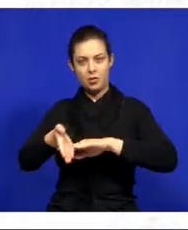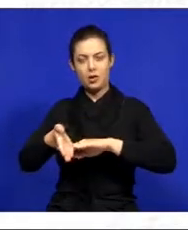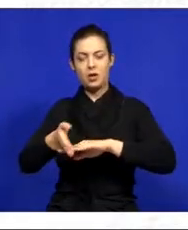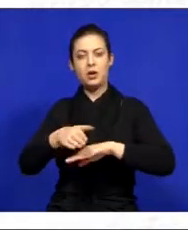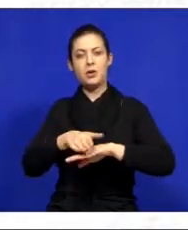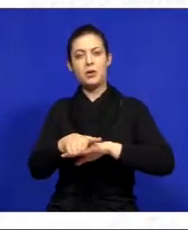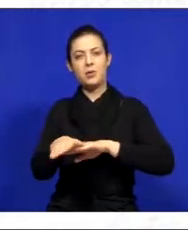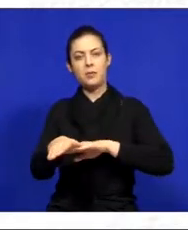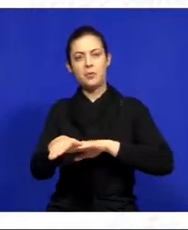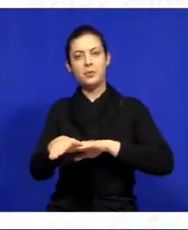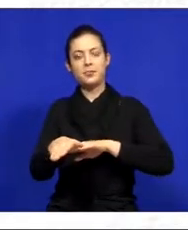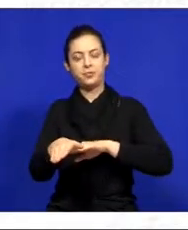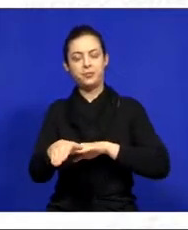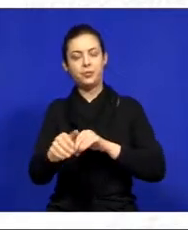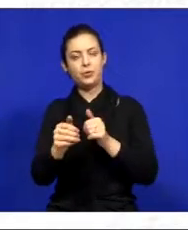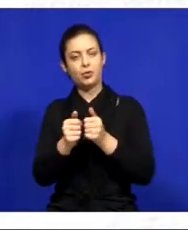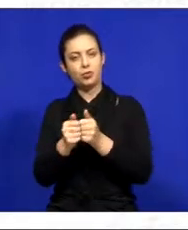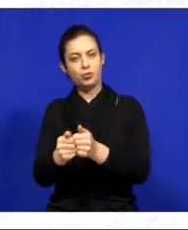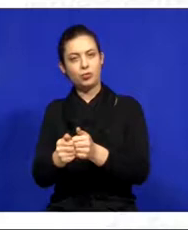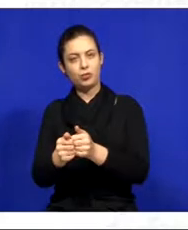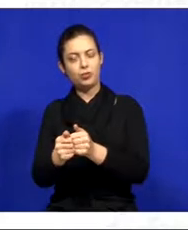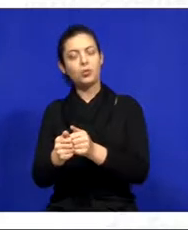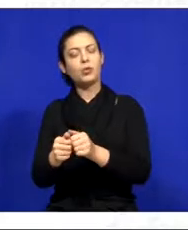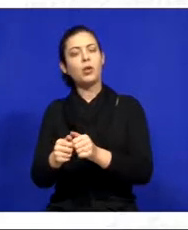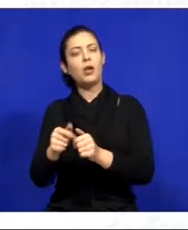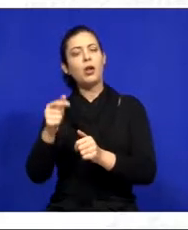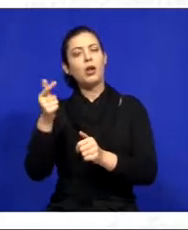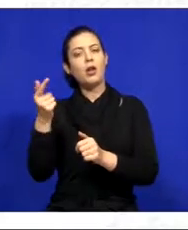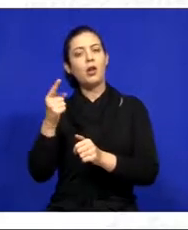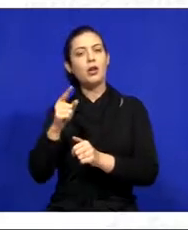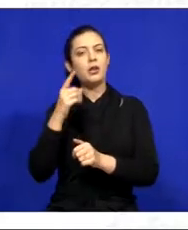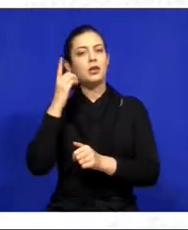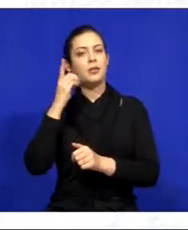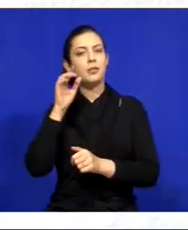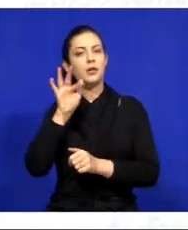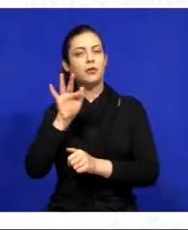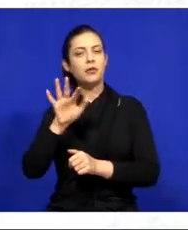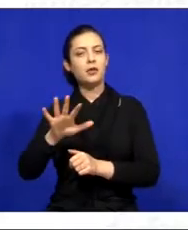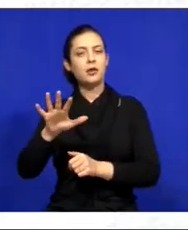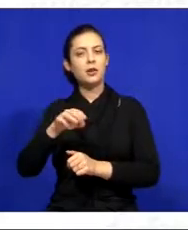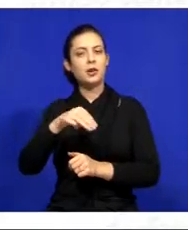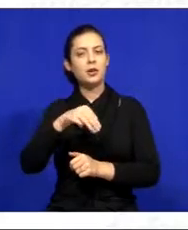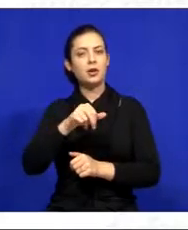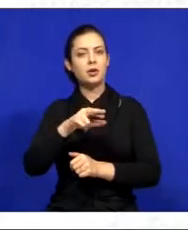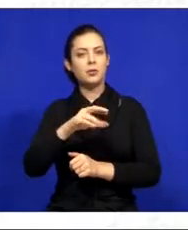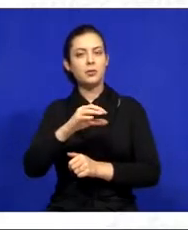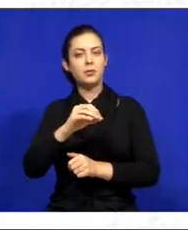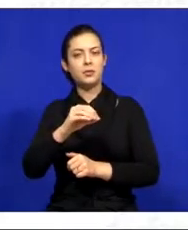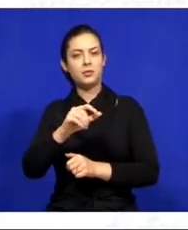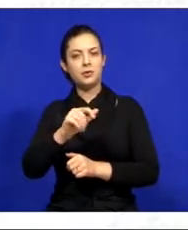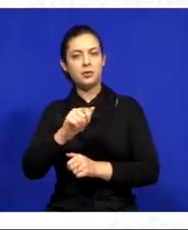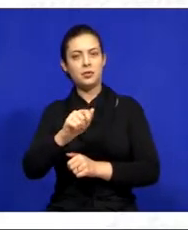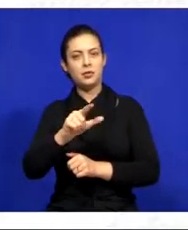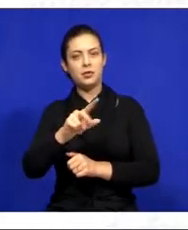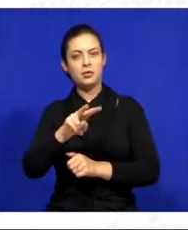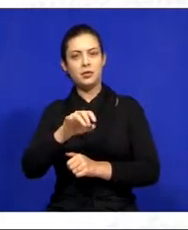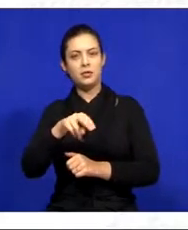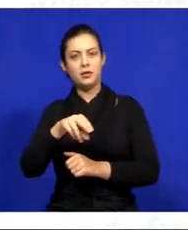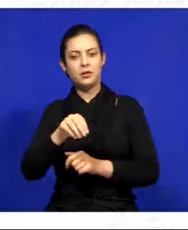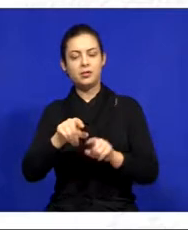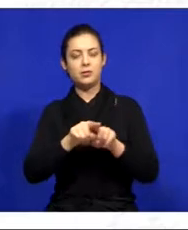bairro Rio Abaixo. Junto com ele esteve conosco aqui o deputado federal Márcio Alvino e